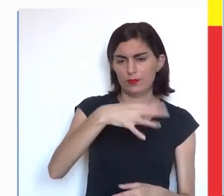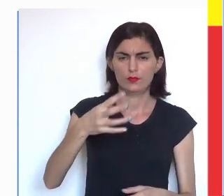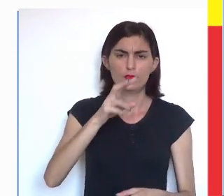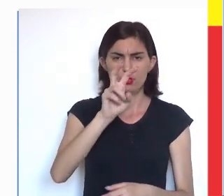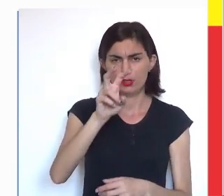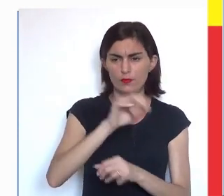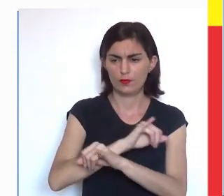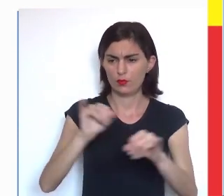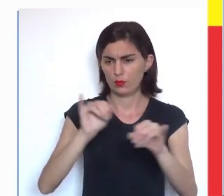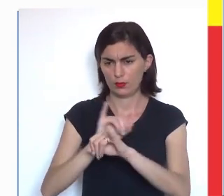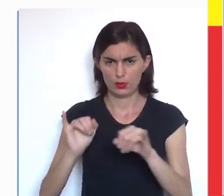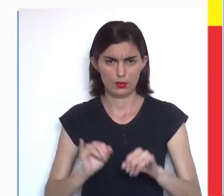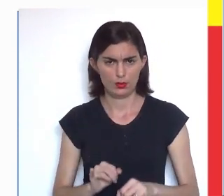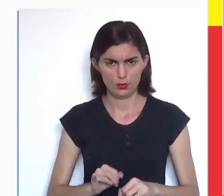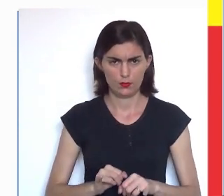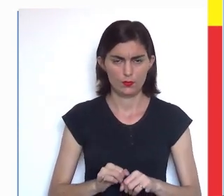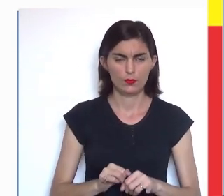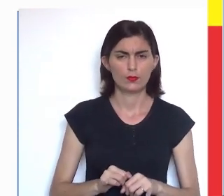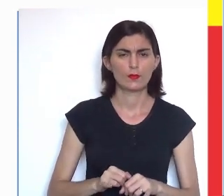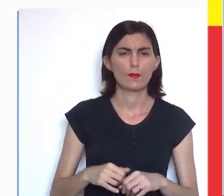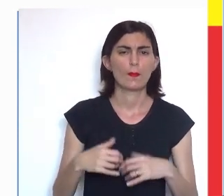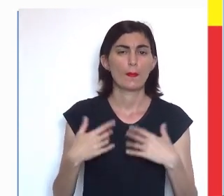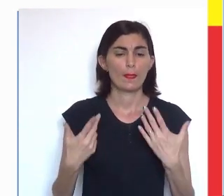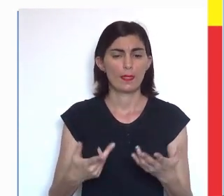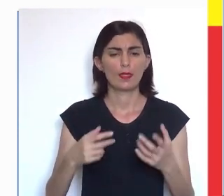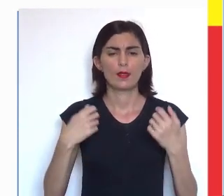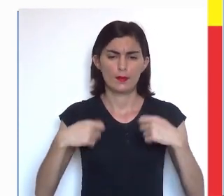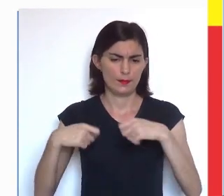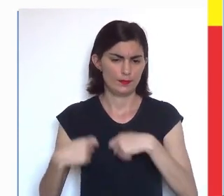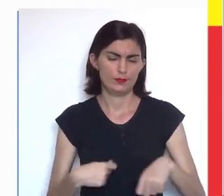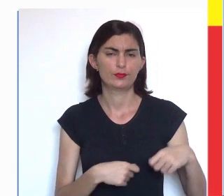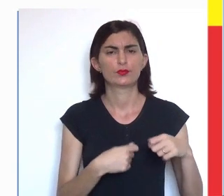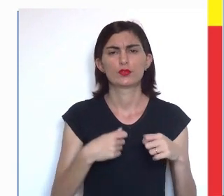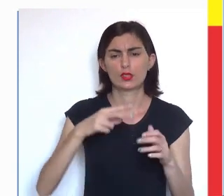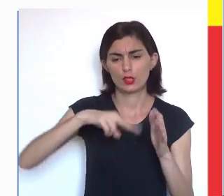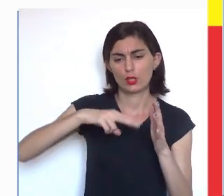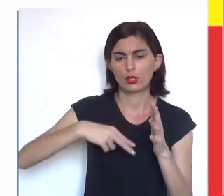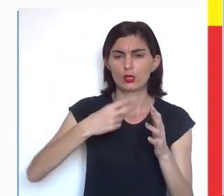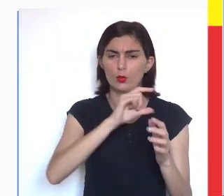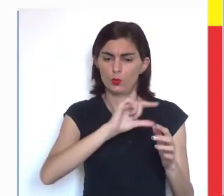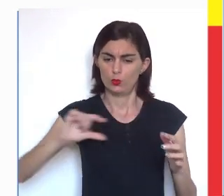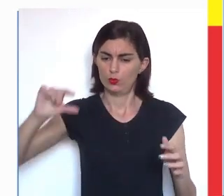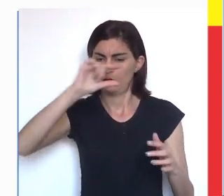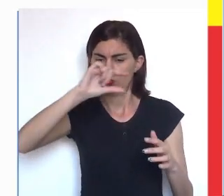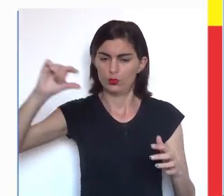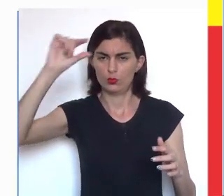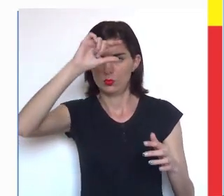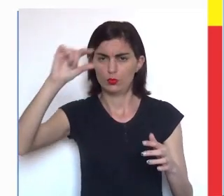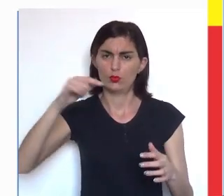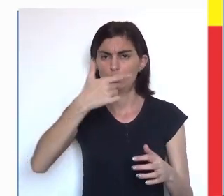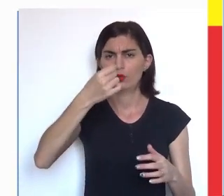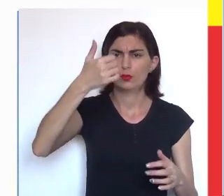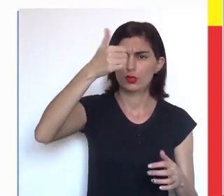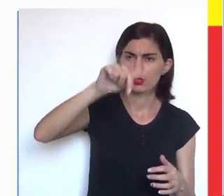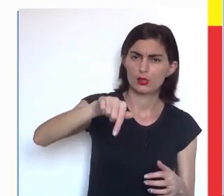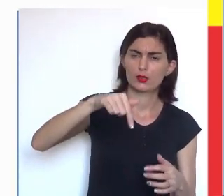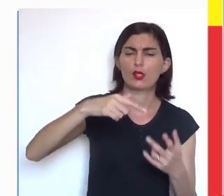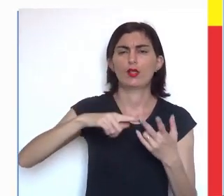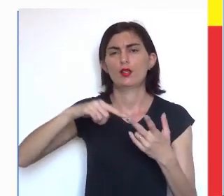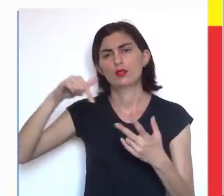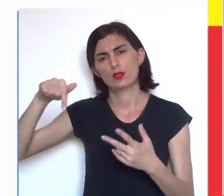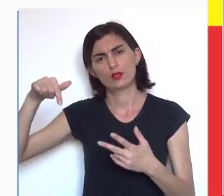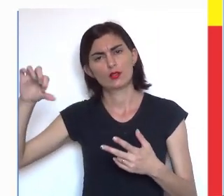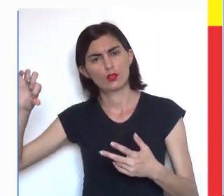tabela simples essas informações, duas informações. E devem ser lidas horizontalmente. 2017,